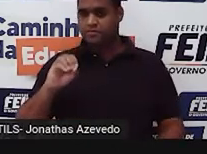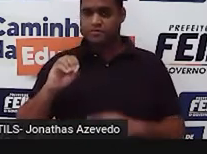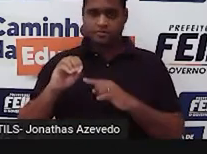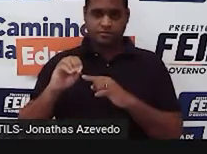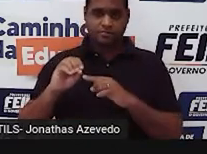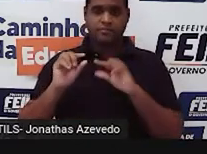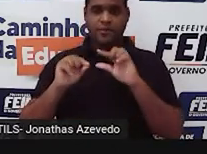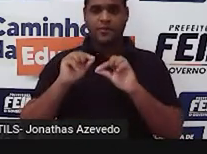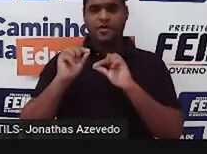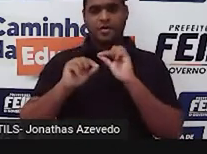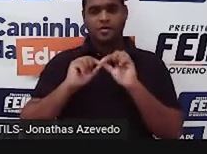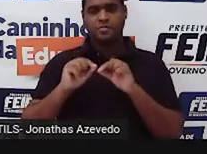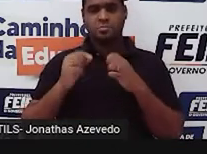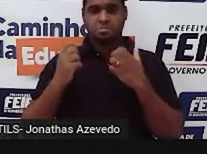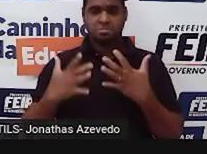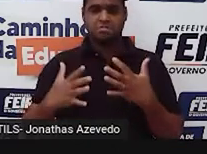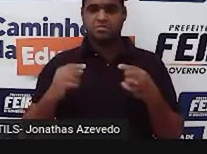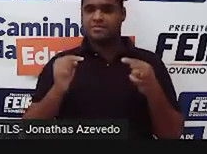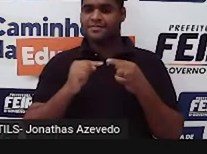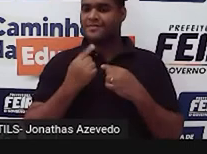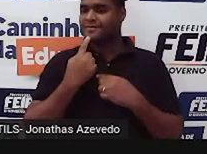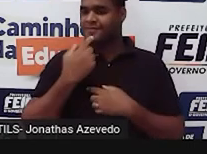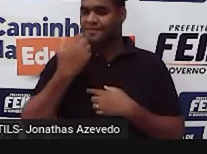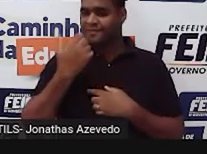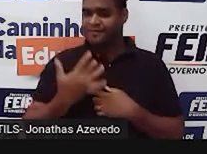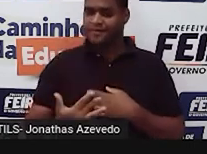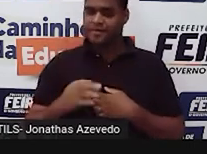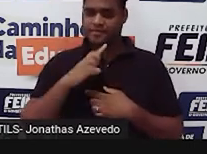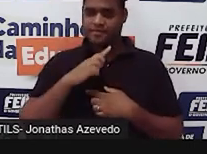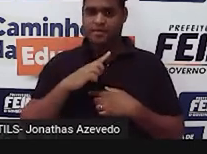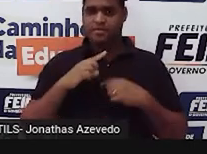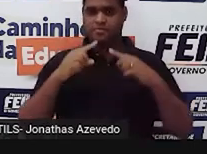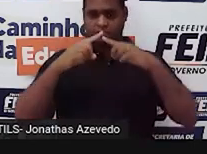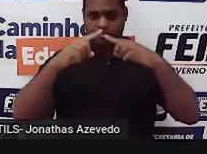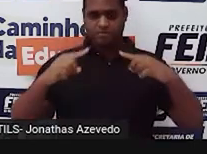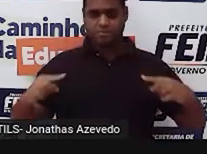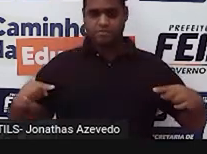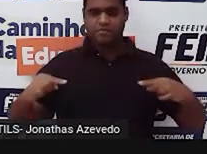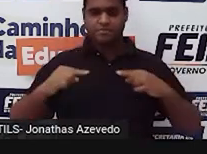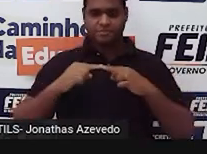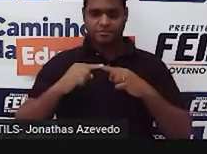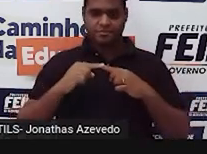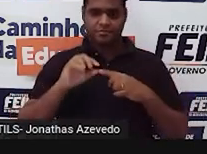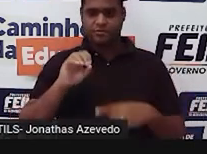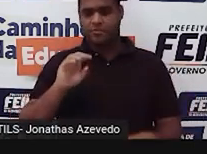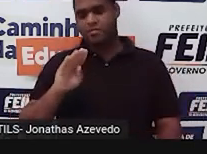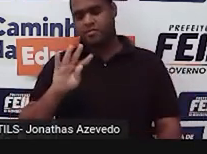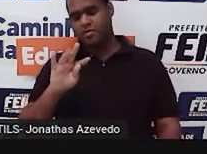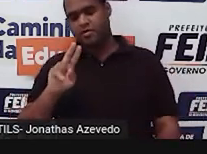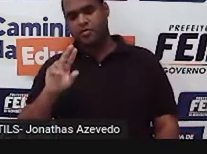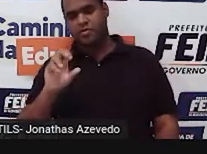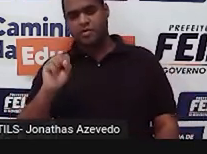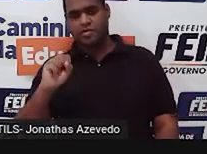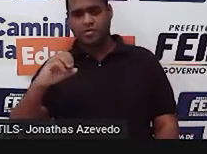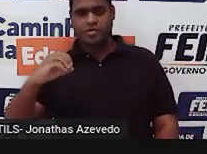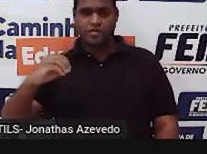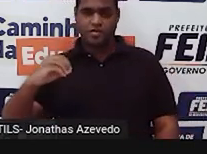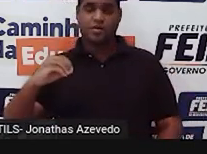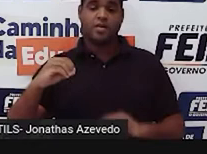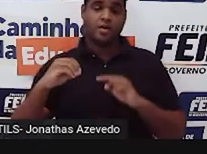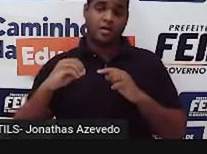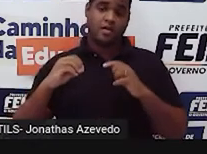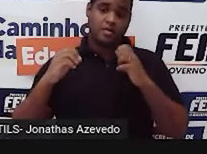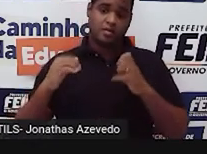obtusângulo fala de ângulo obtuso. Ângulo obtuso são aqueles